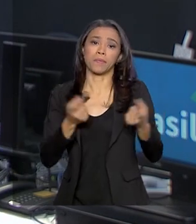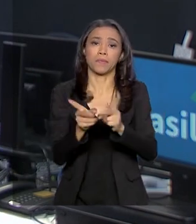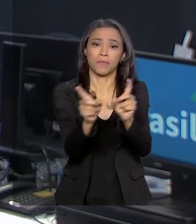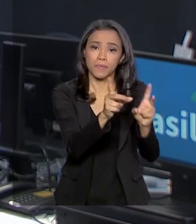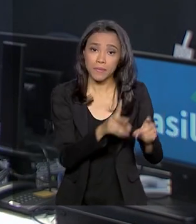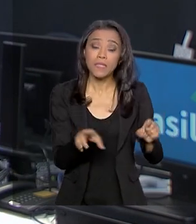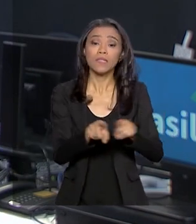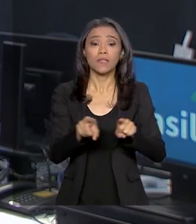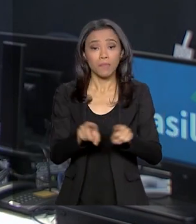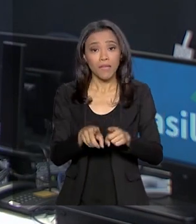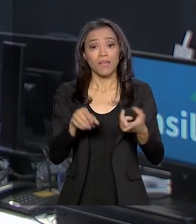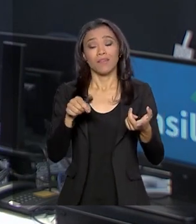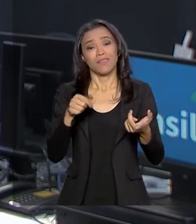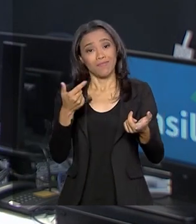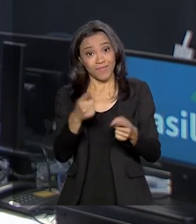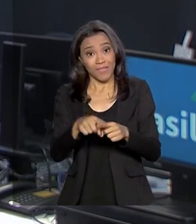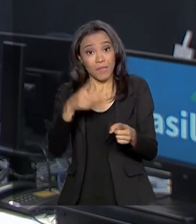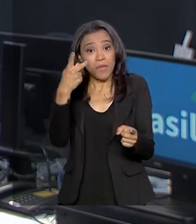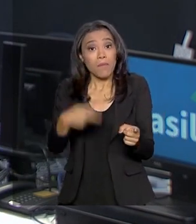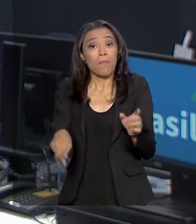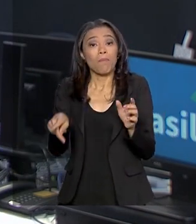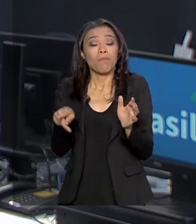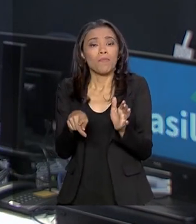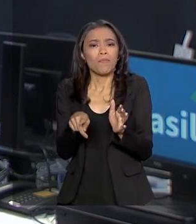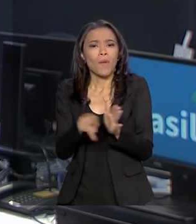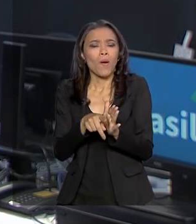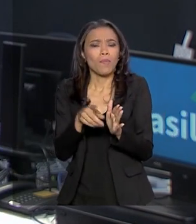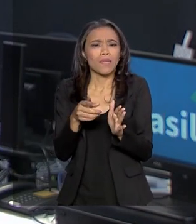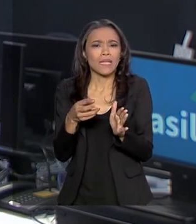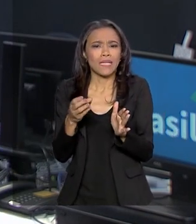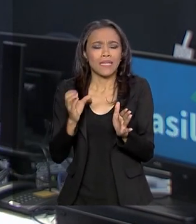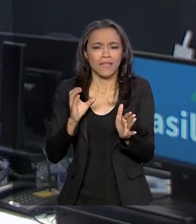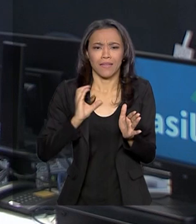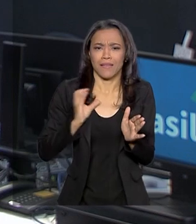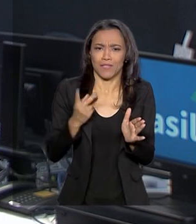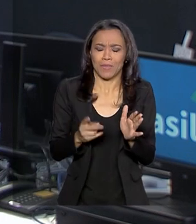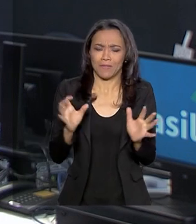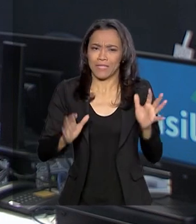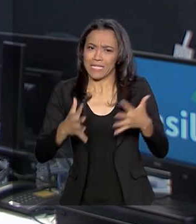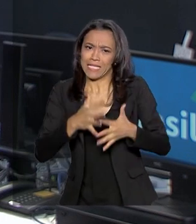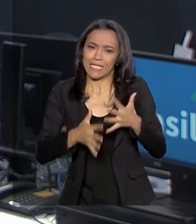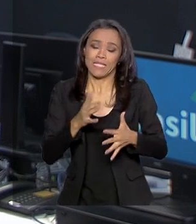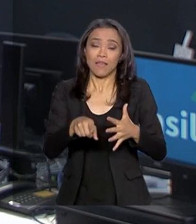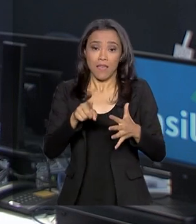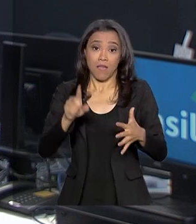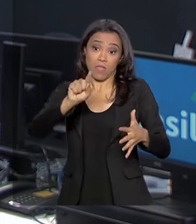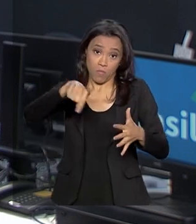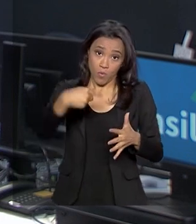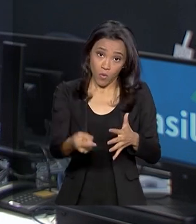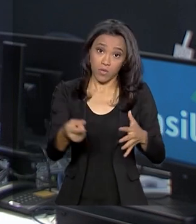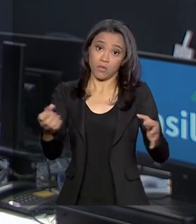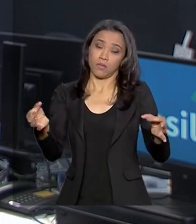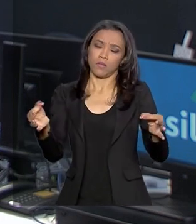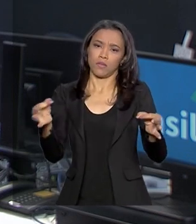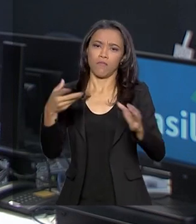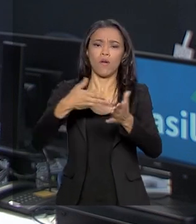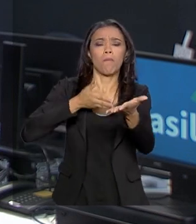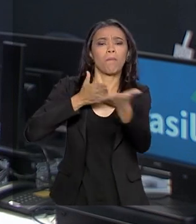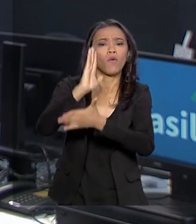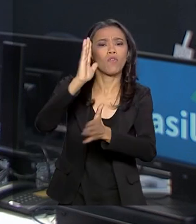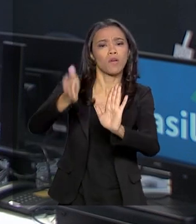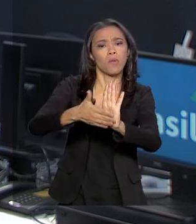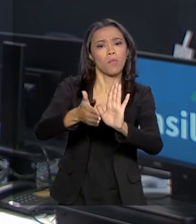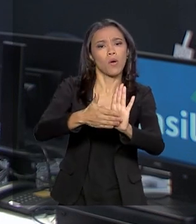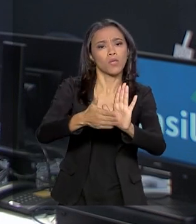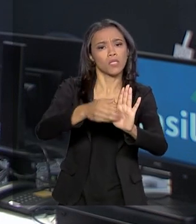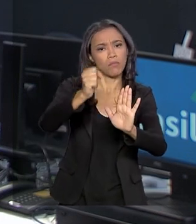governo já deixou claro que a reforma tributária é a próxima a ser enviada ao Congresso Nacional depois da aprovação definitiva da reforma da